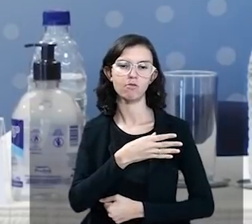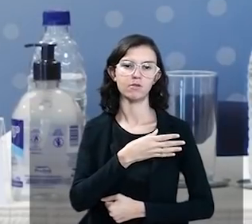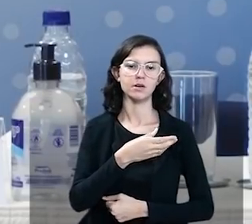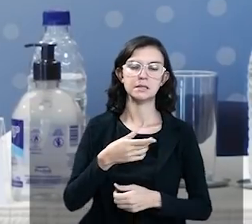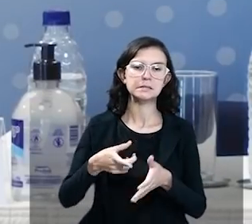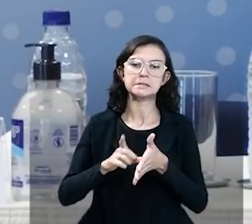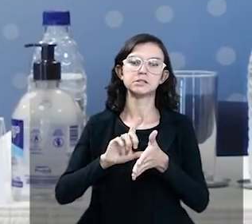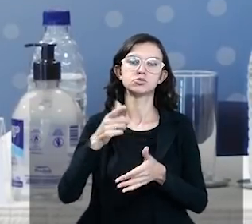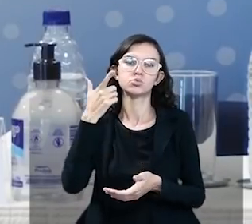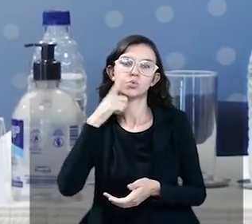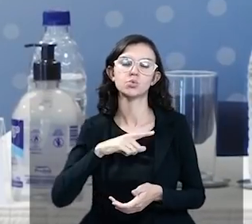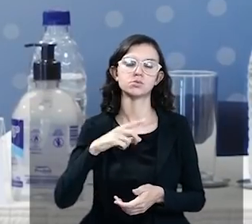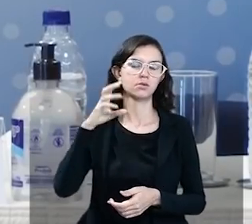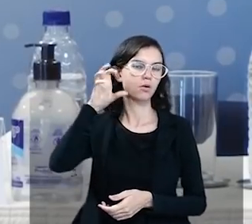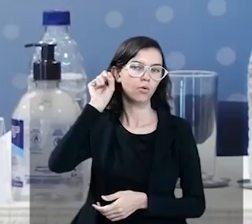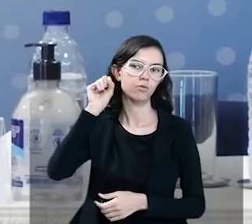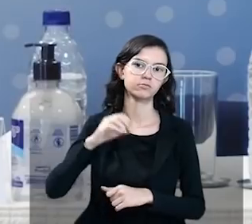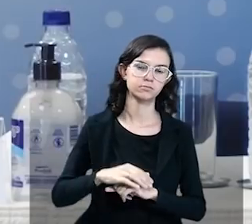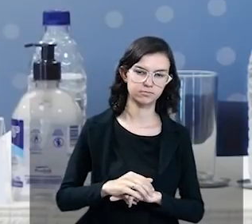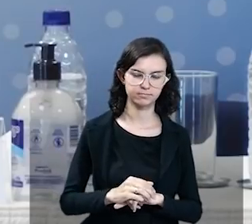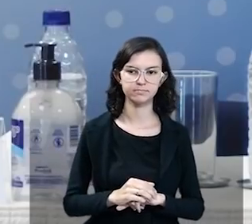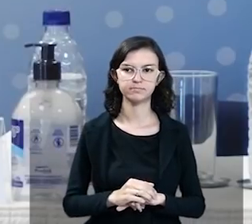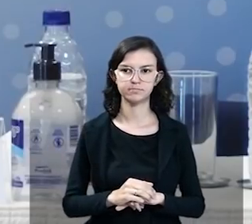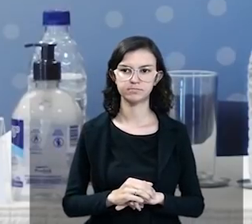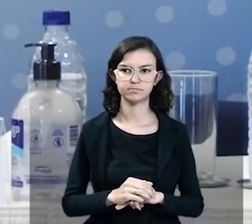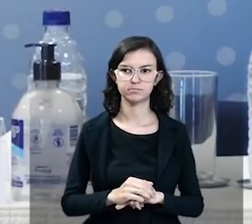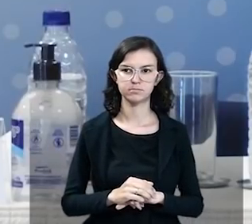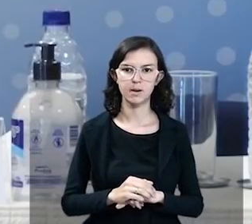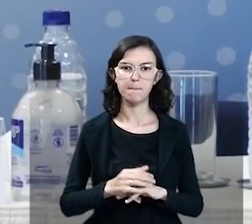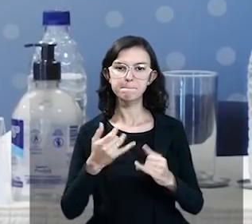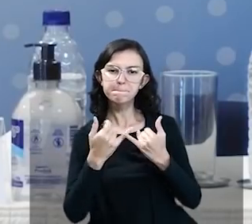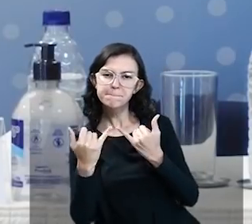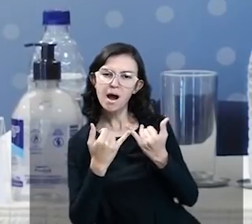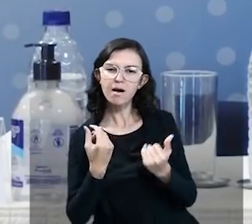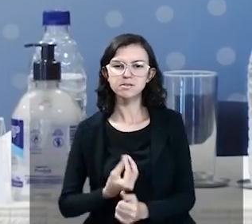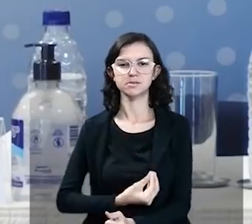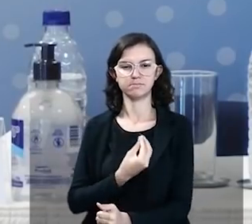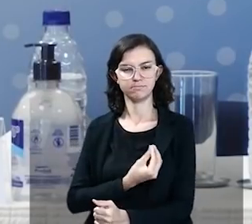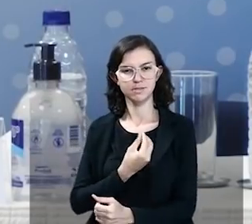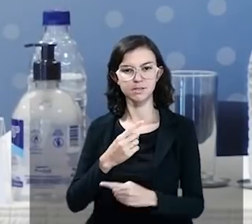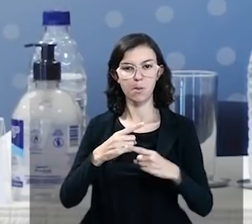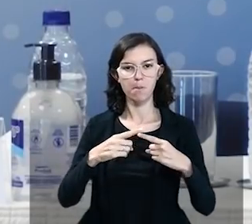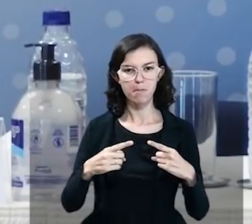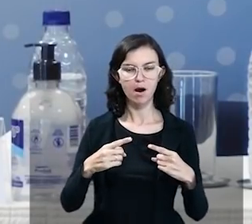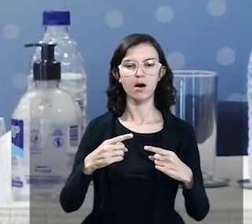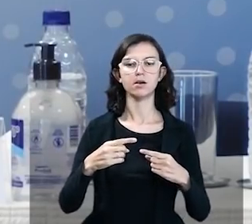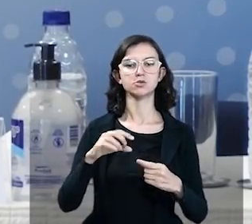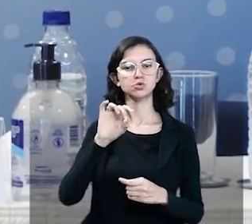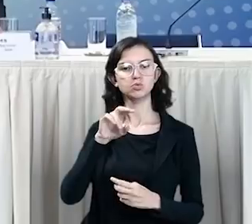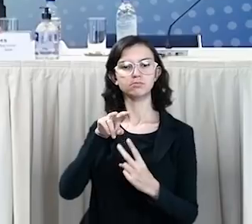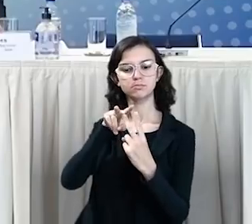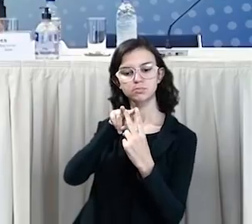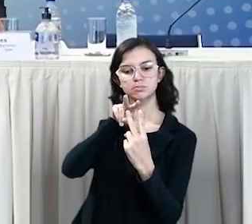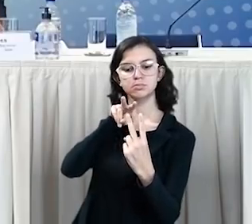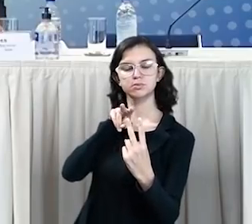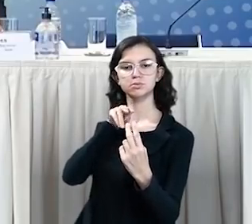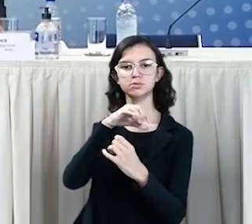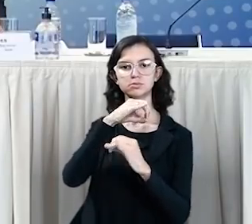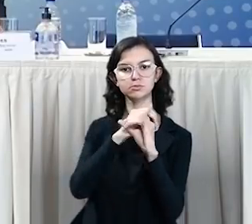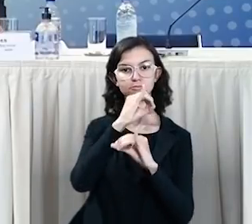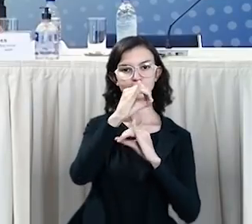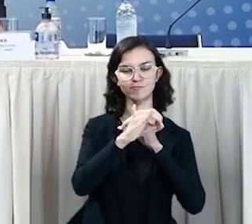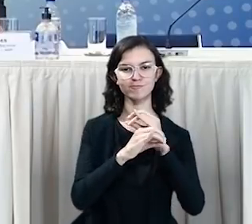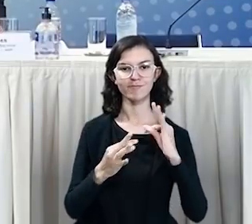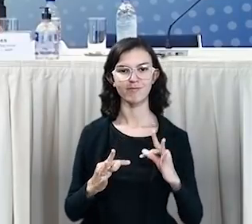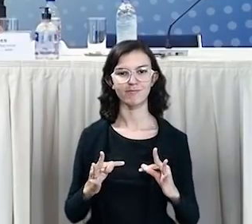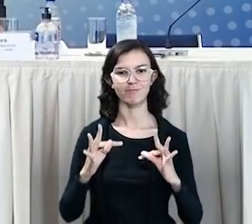ouvir, fazer isso de uma forma quase que presencial, imersiva, conjugado com